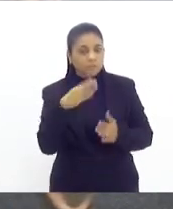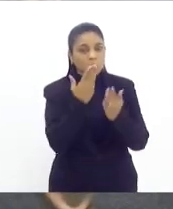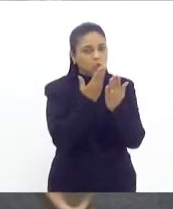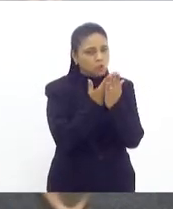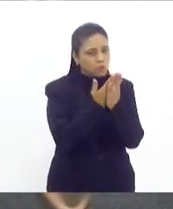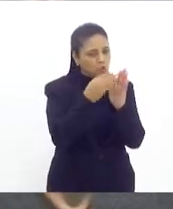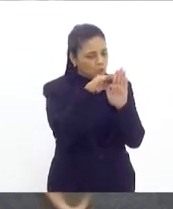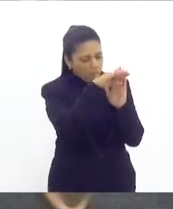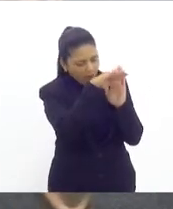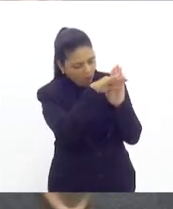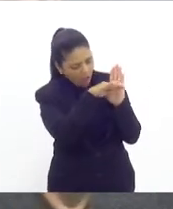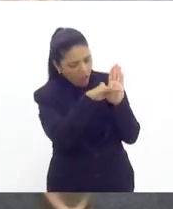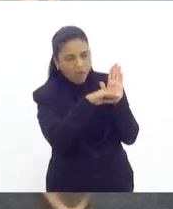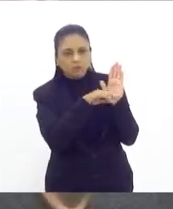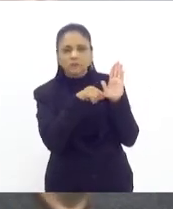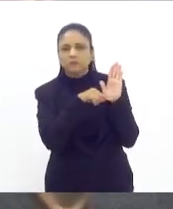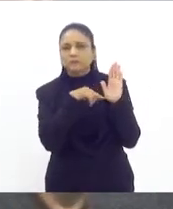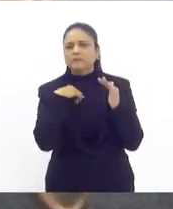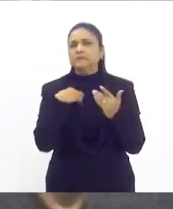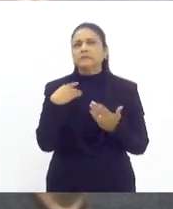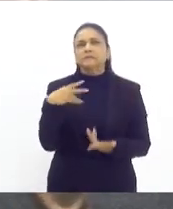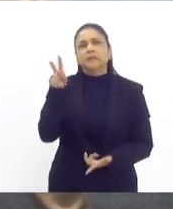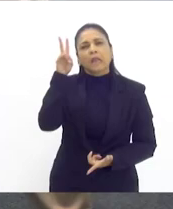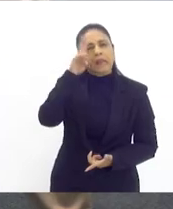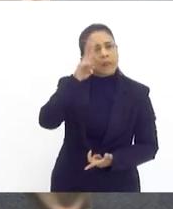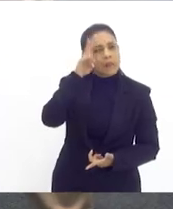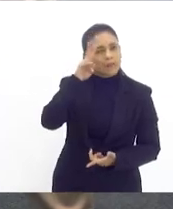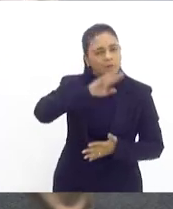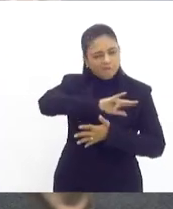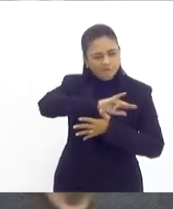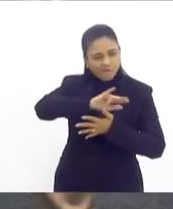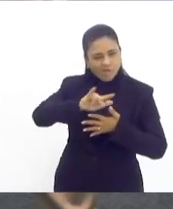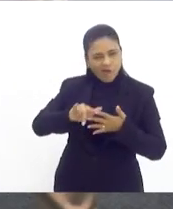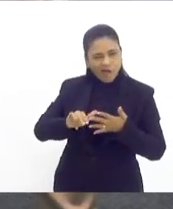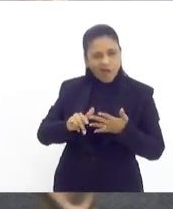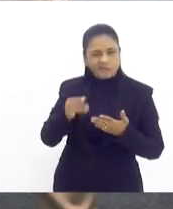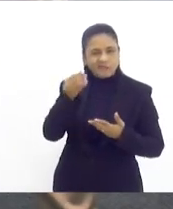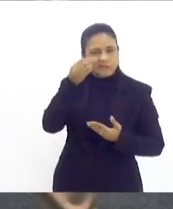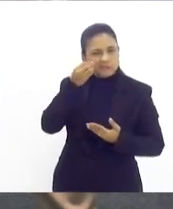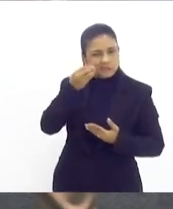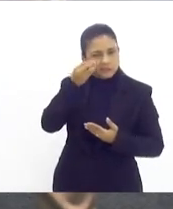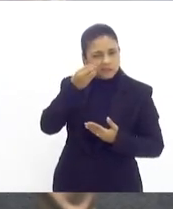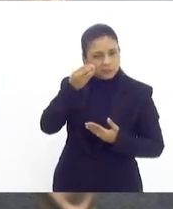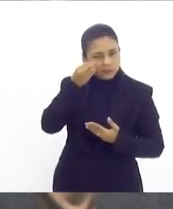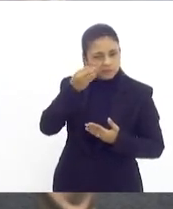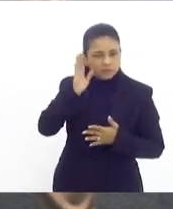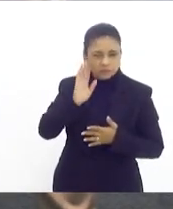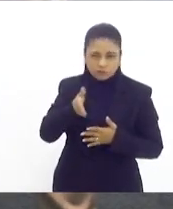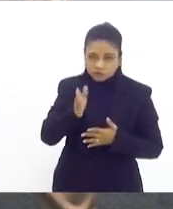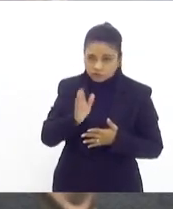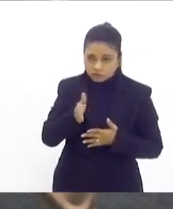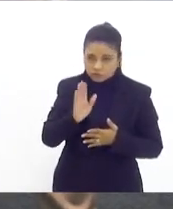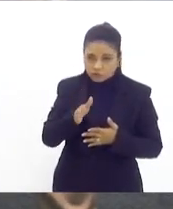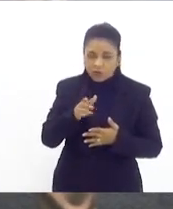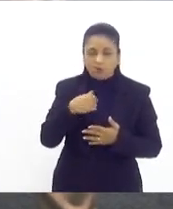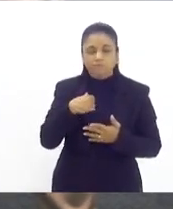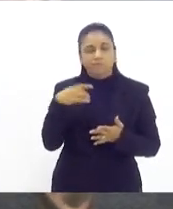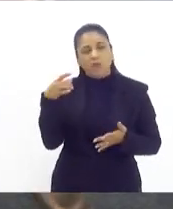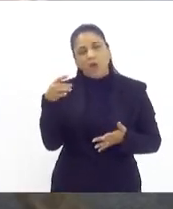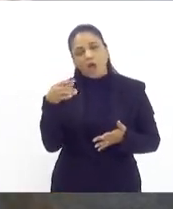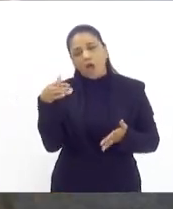eu me lembrei das diversas tentativas que já aconteceram, inclusive a última